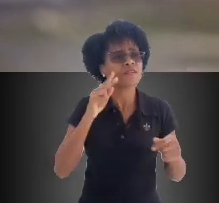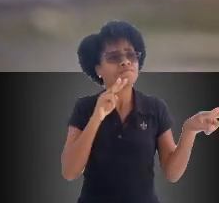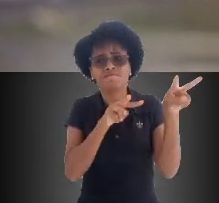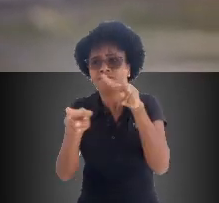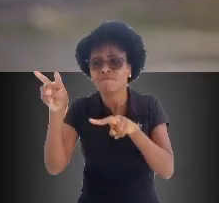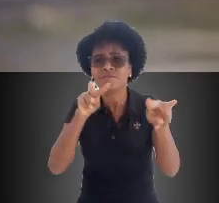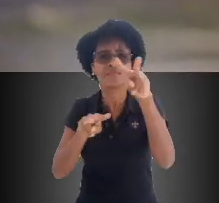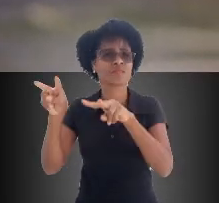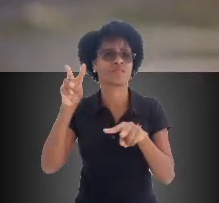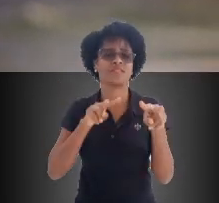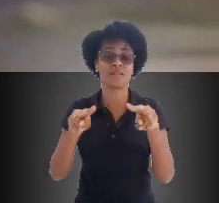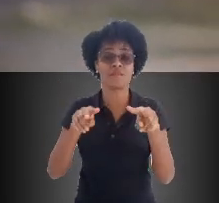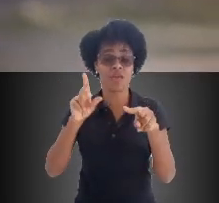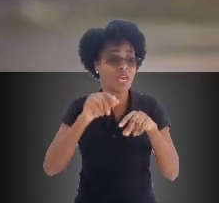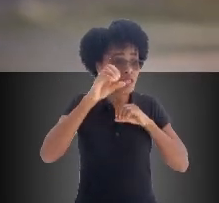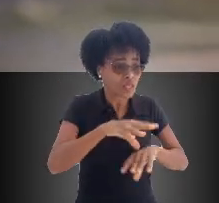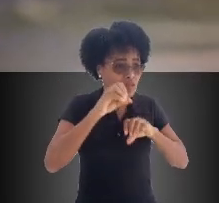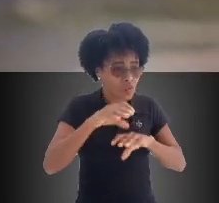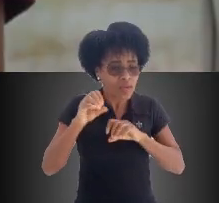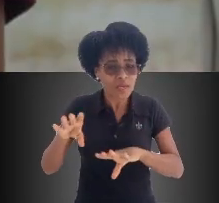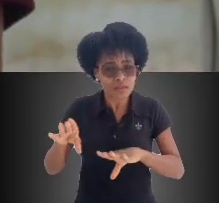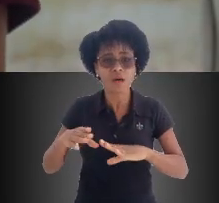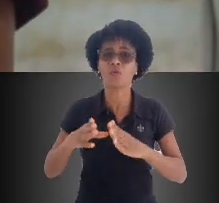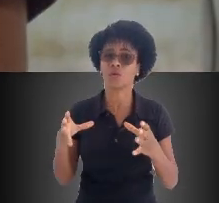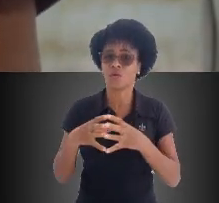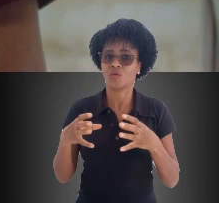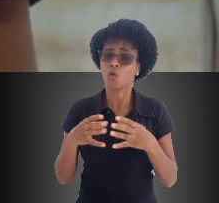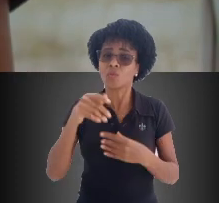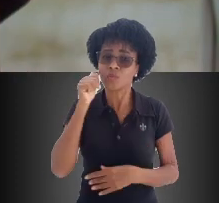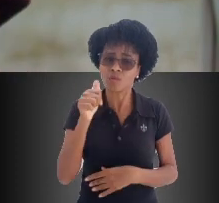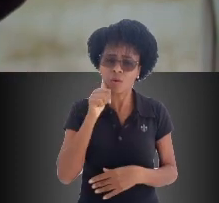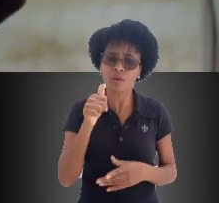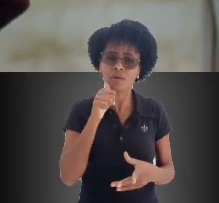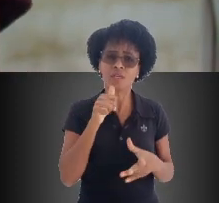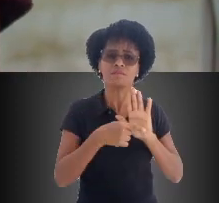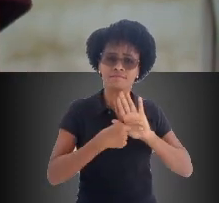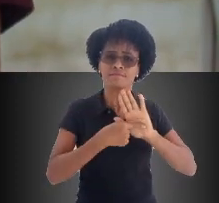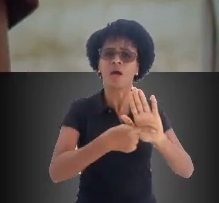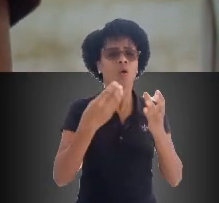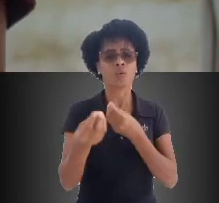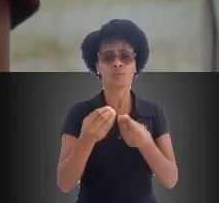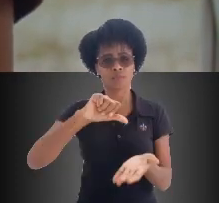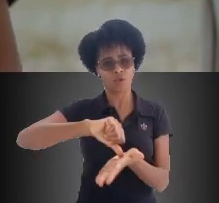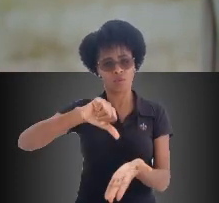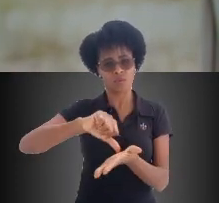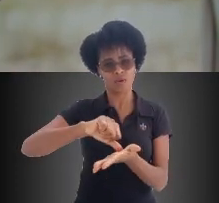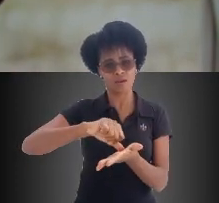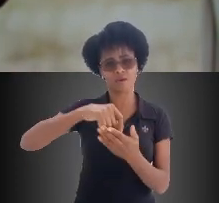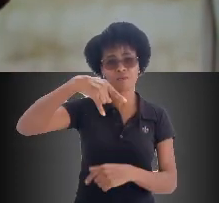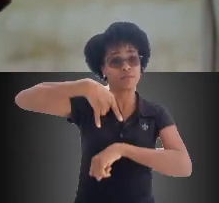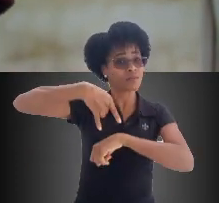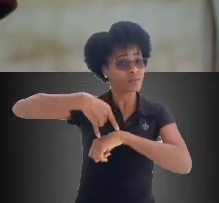vivido por outros e outras instituições educacionais. E junto com essa rede de mulheres, a gente demonstra como